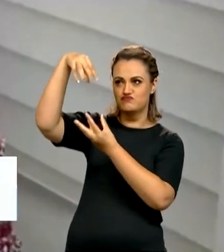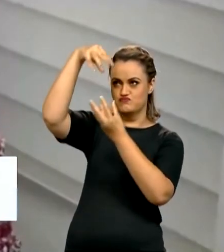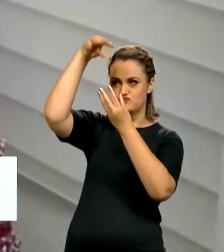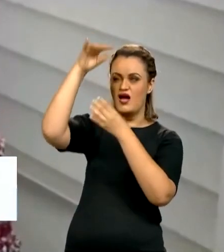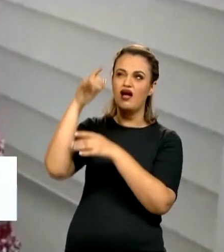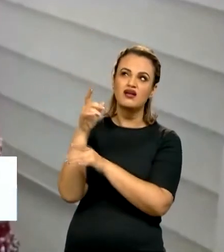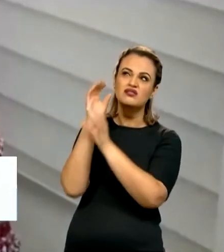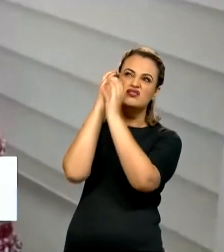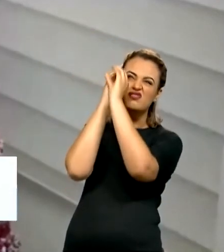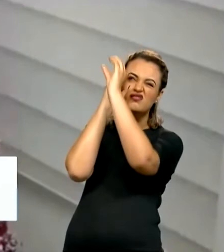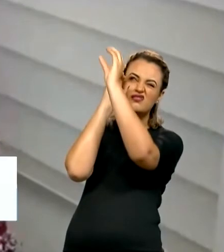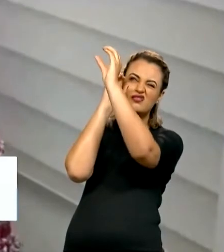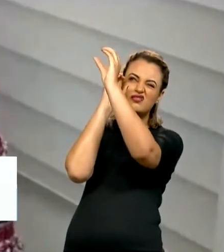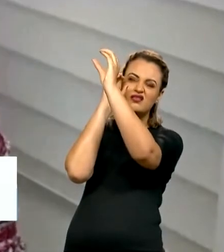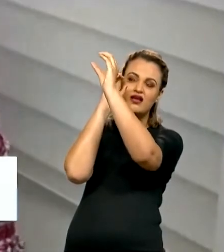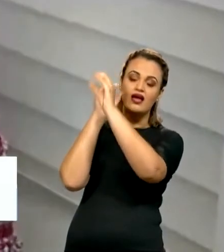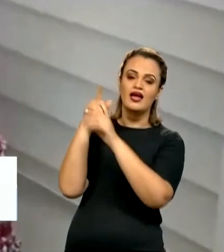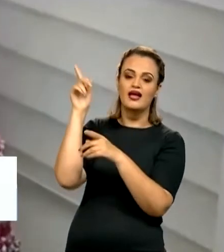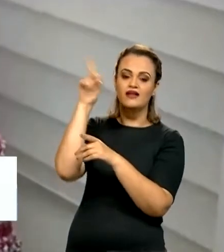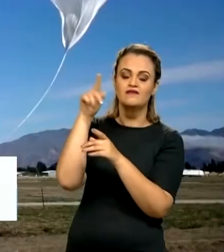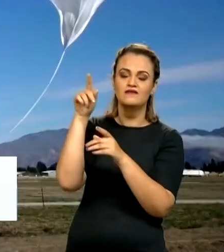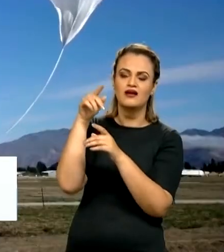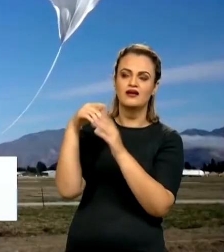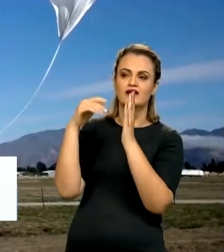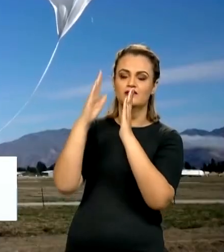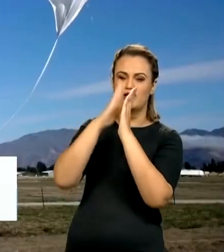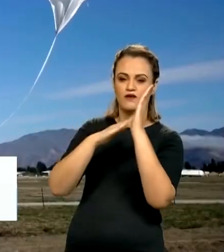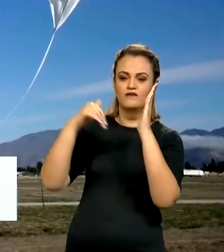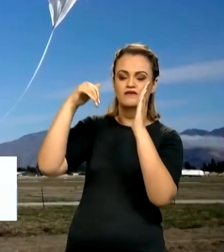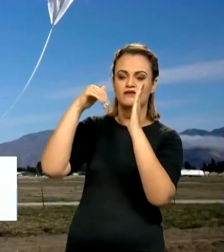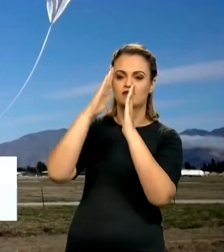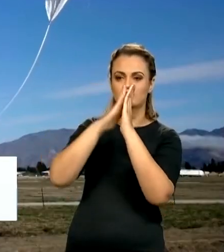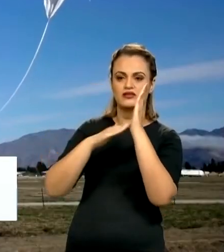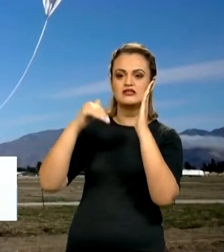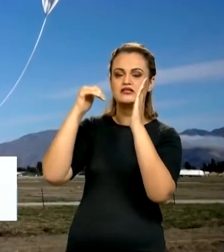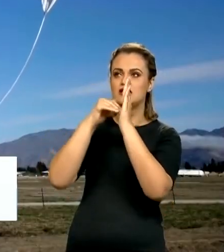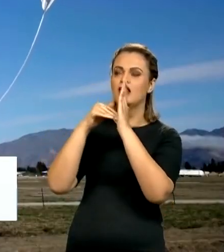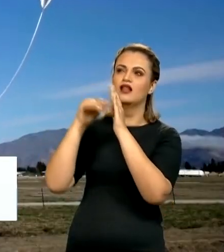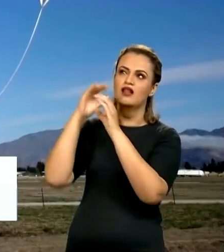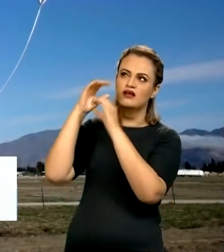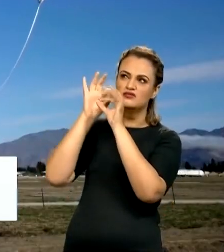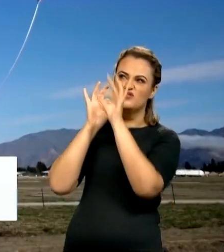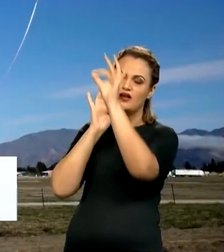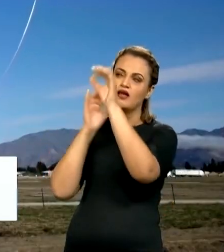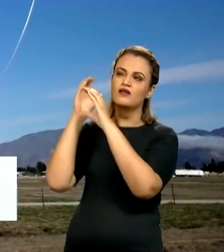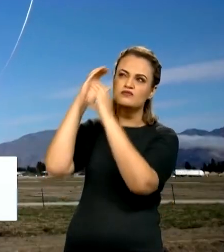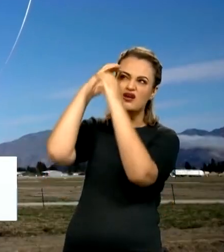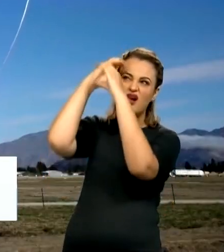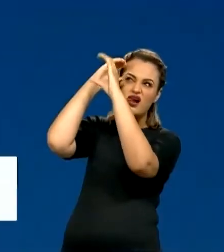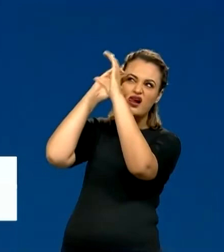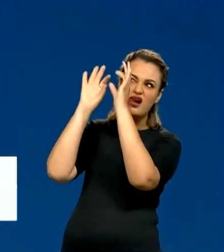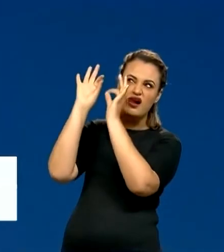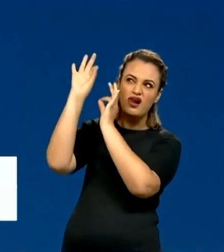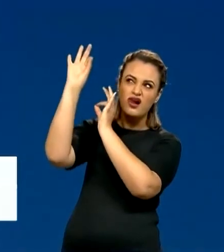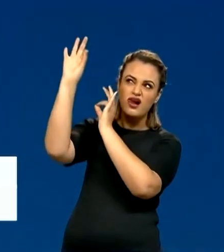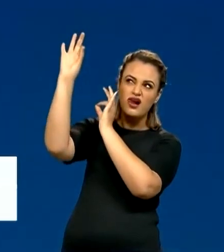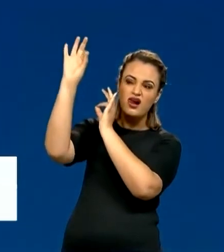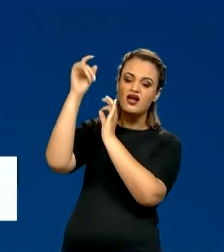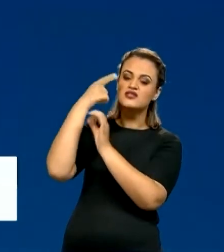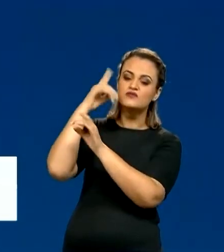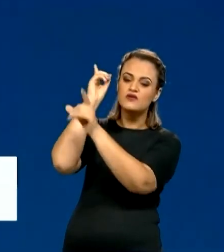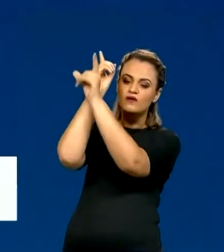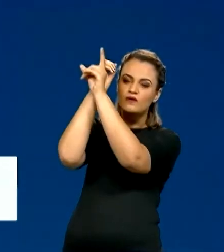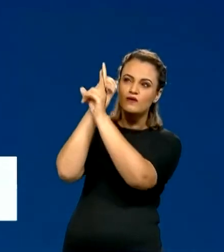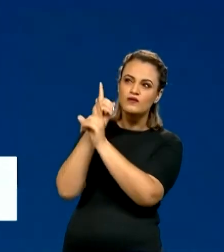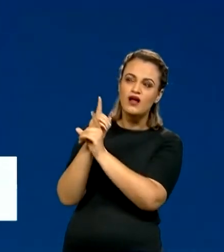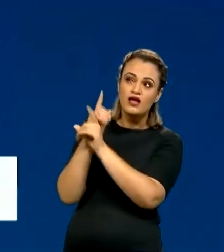nosso caso, da Nova Zelândia, dá voltas pelo sul, pelo Oceano Sul, e a gente consegue mostrar que tudo que